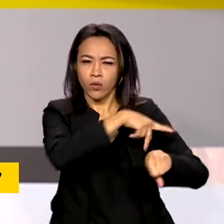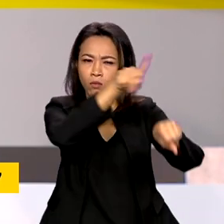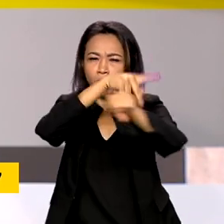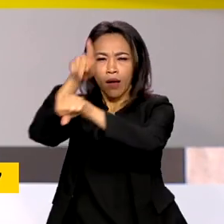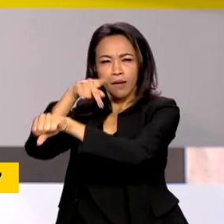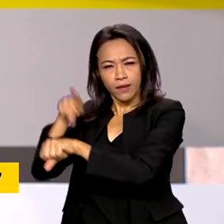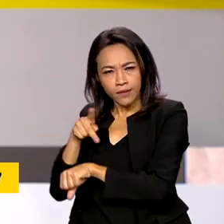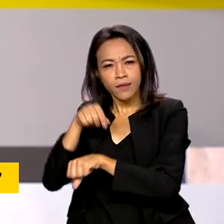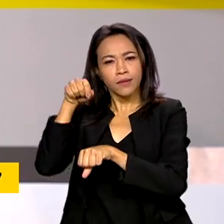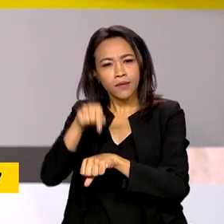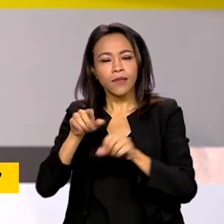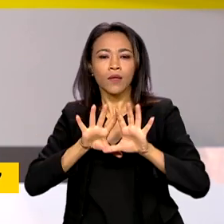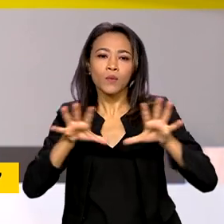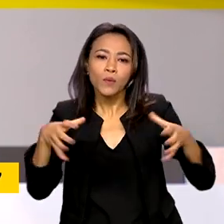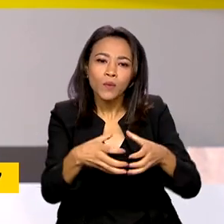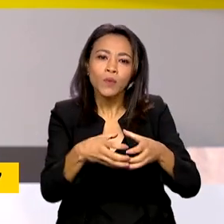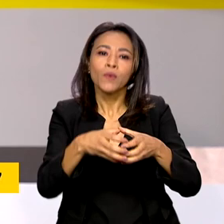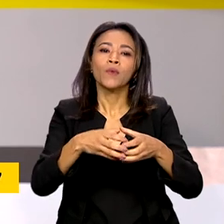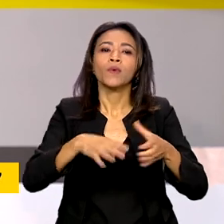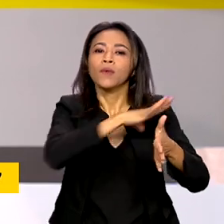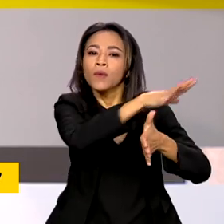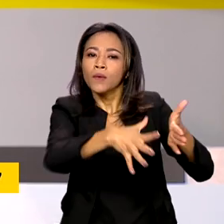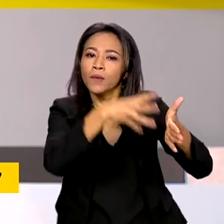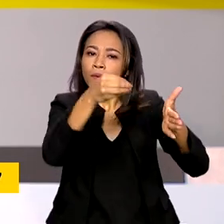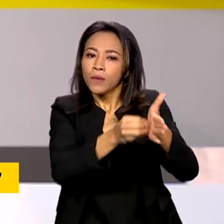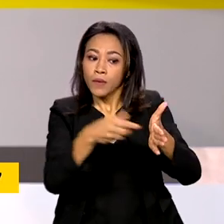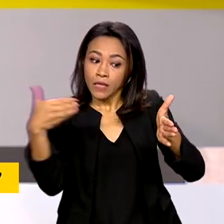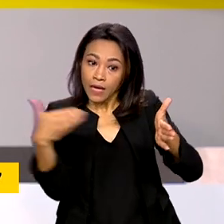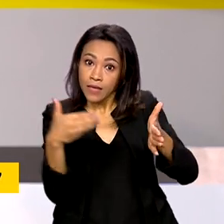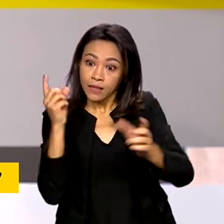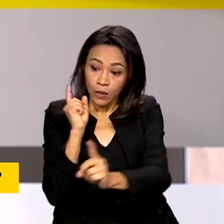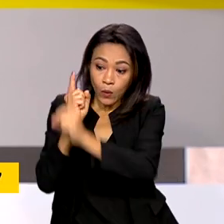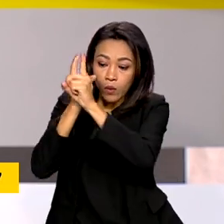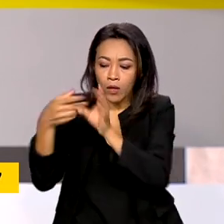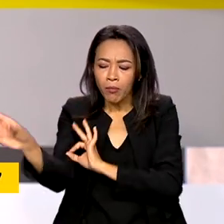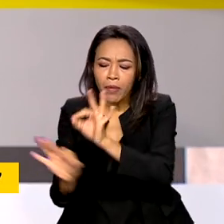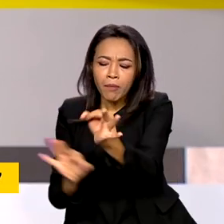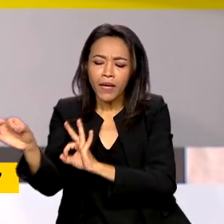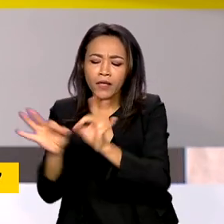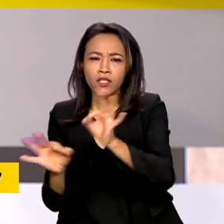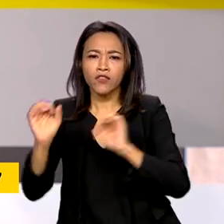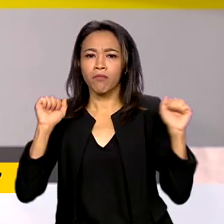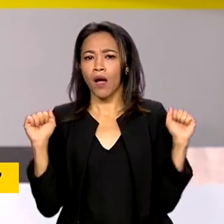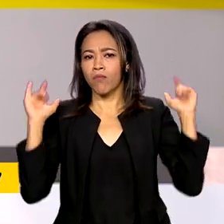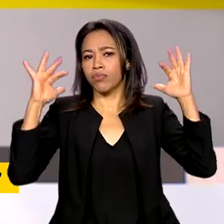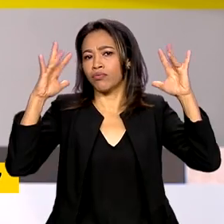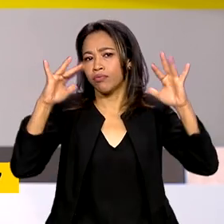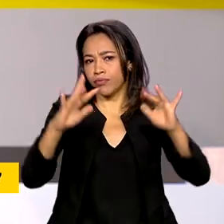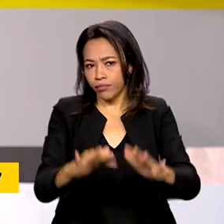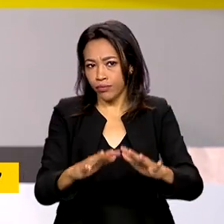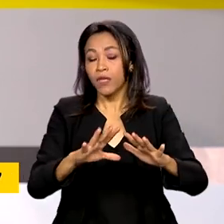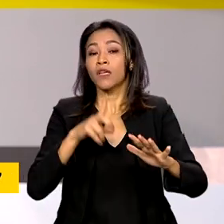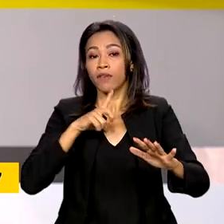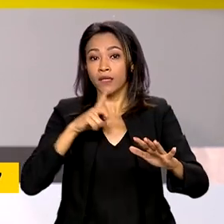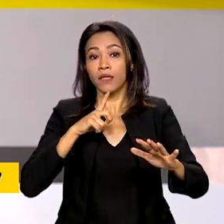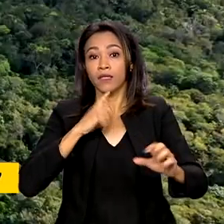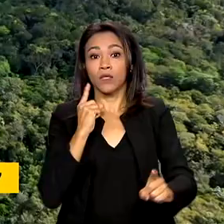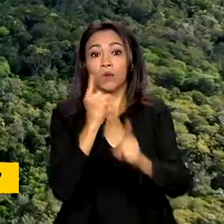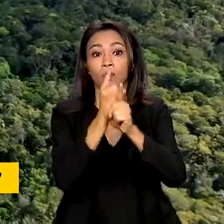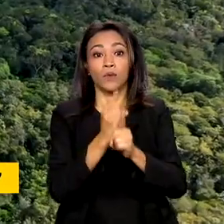parte da região amazônica. O evento é um preparativo para a cúpula da Amazônia que vai ocorrer em agosto.